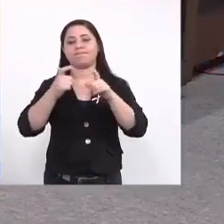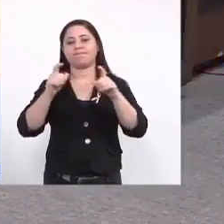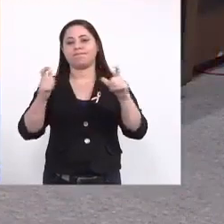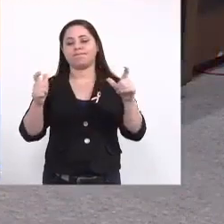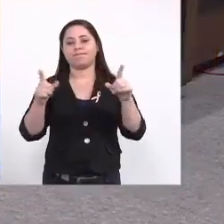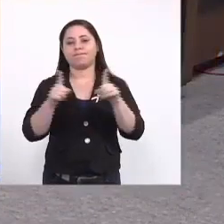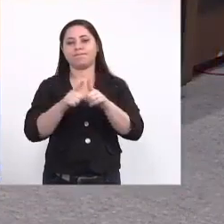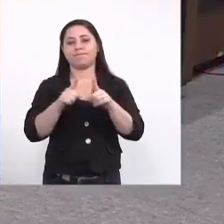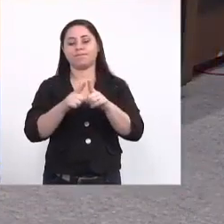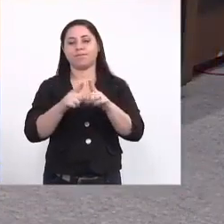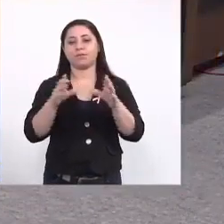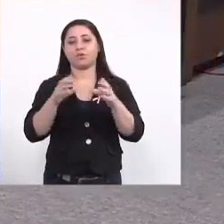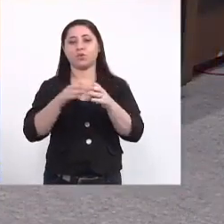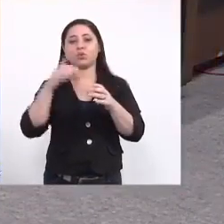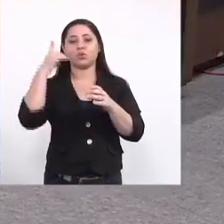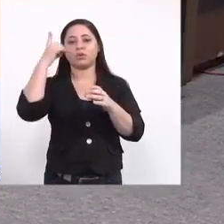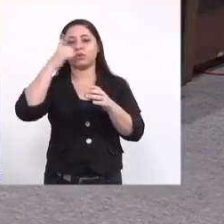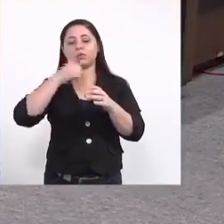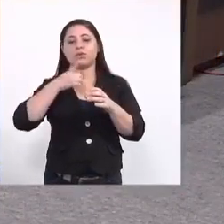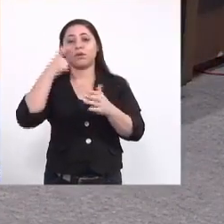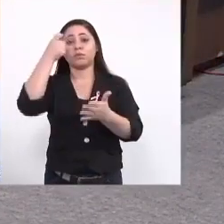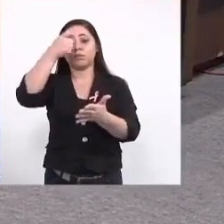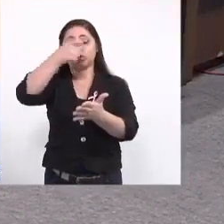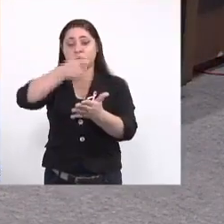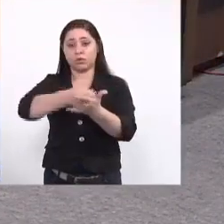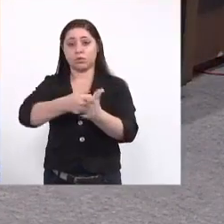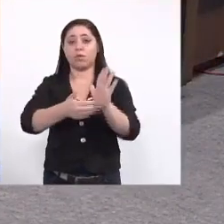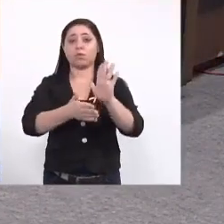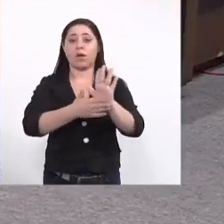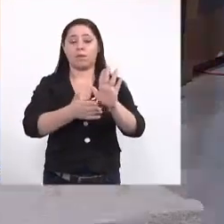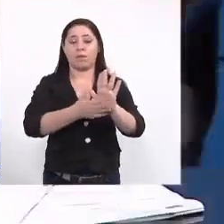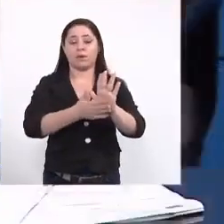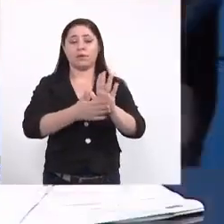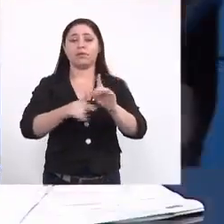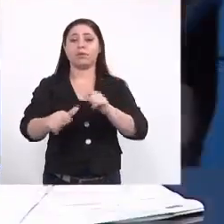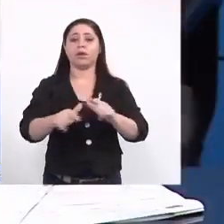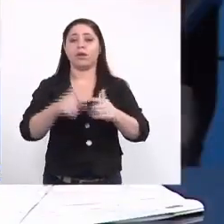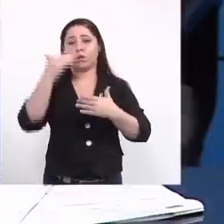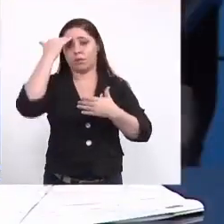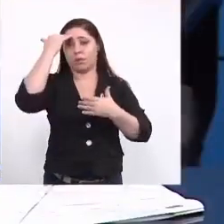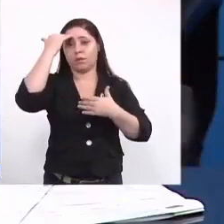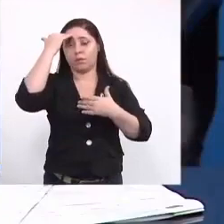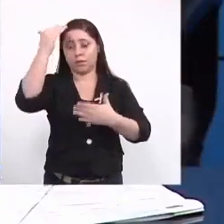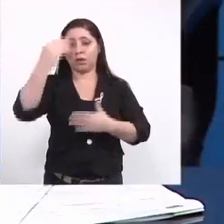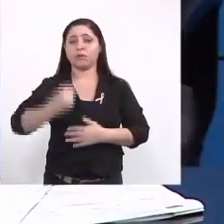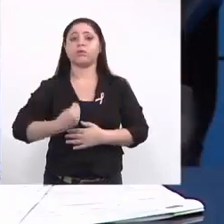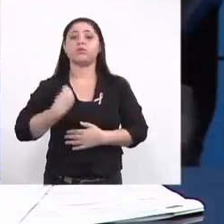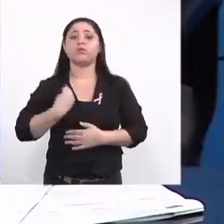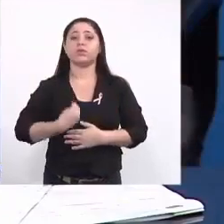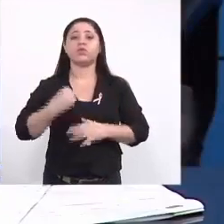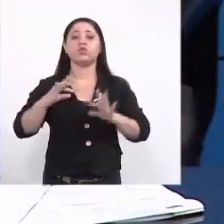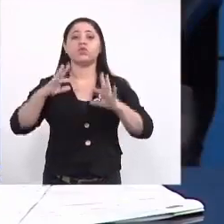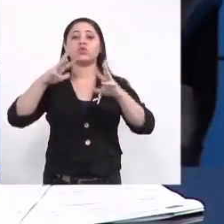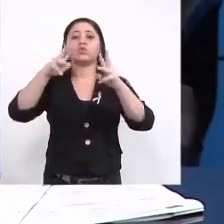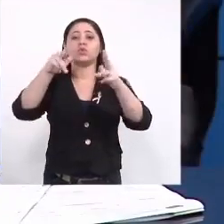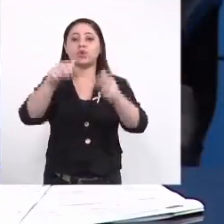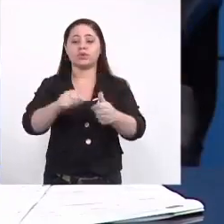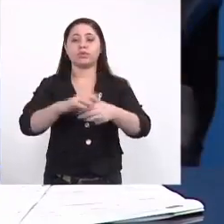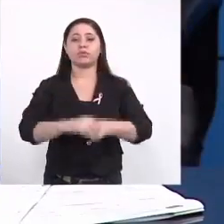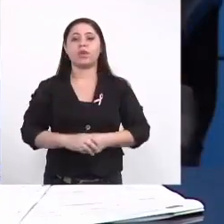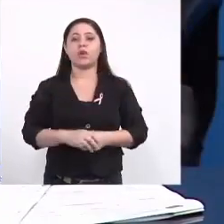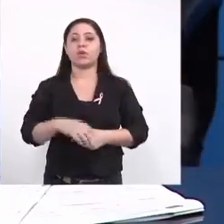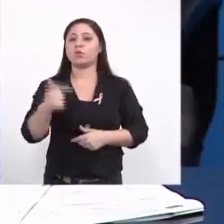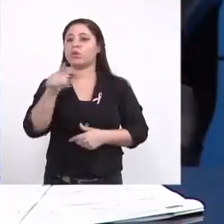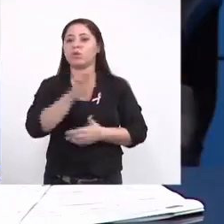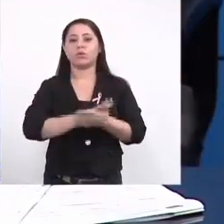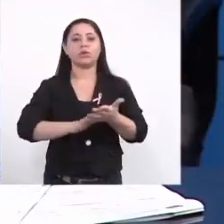e a frente então cumpre a sua missão muito obrigado pela participação de todos não